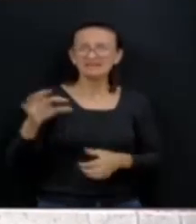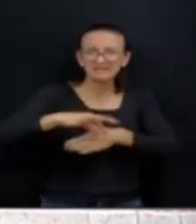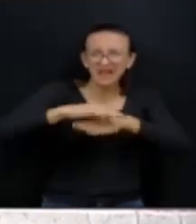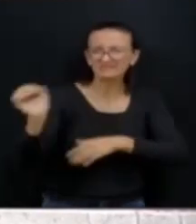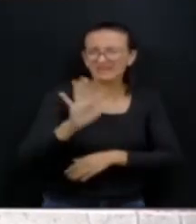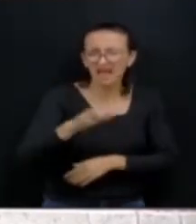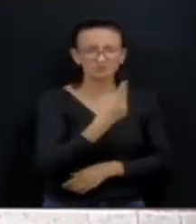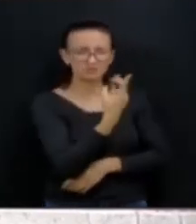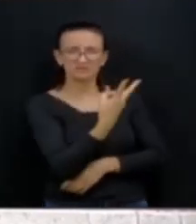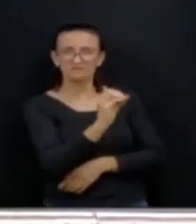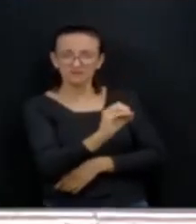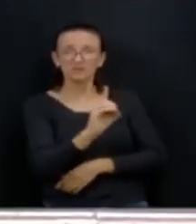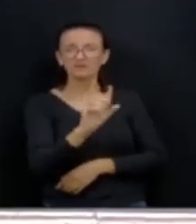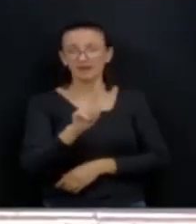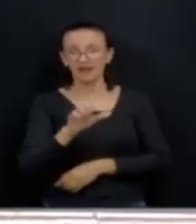botijão de gás.